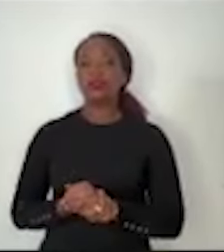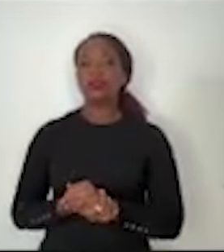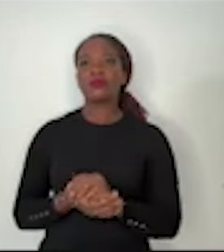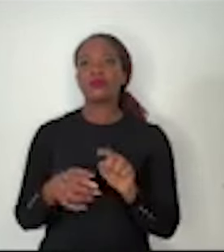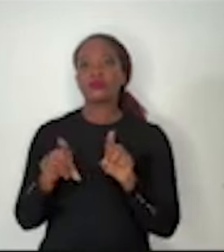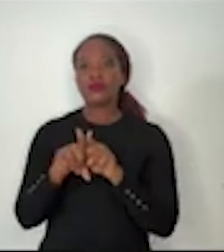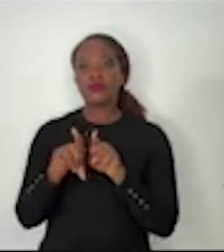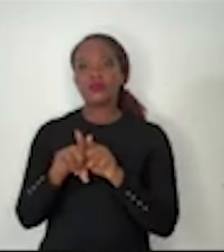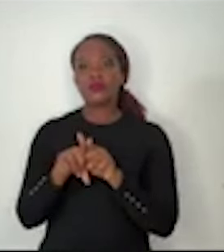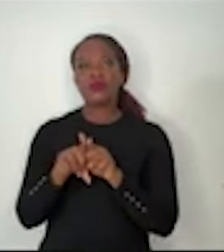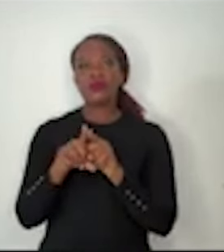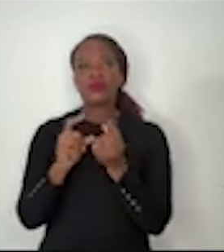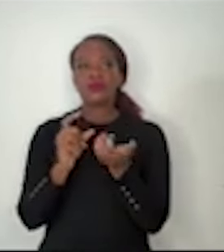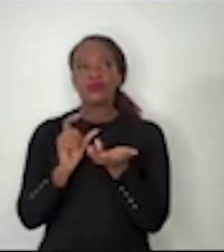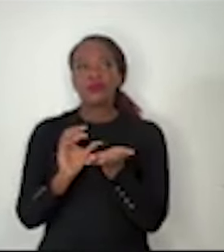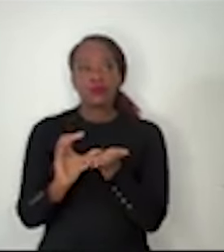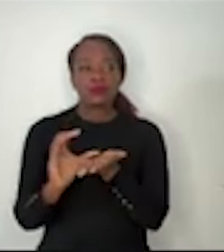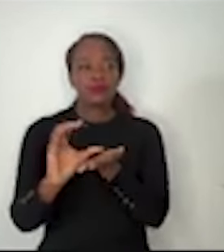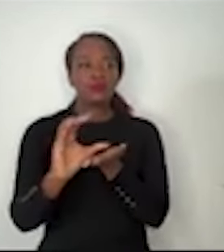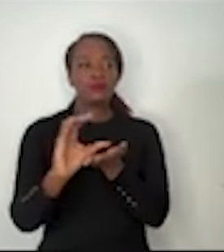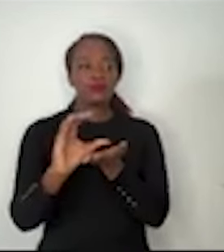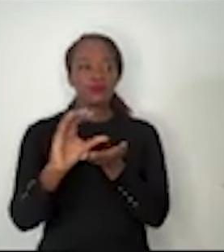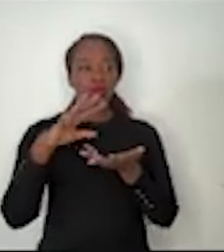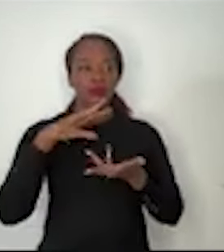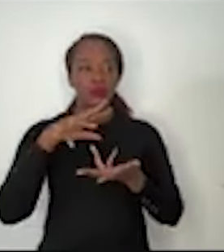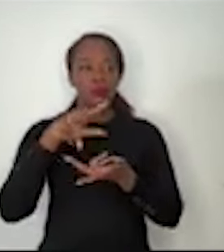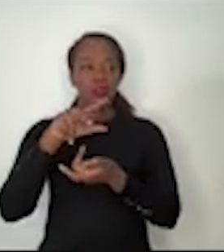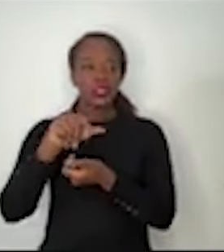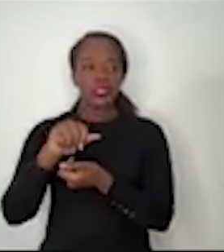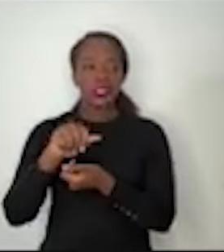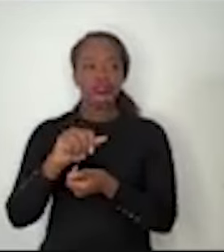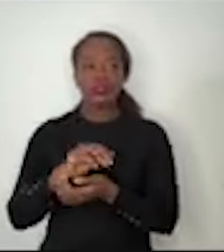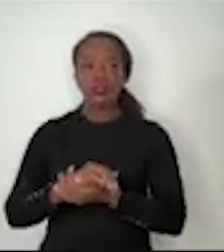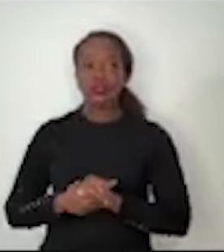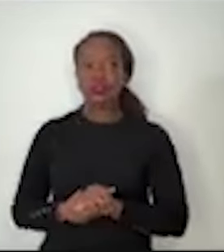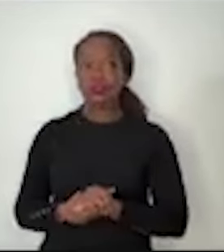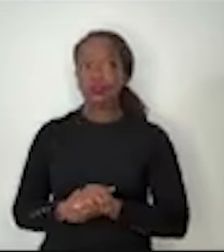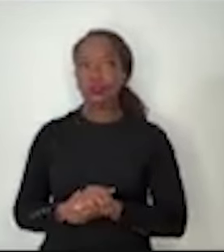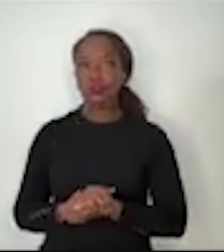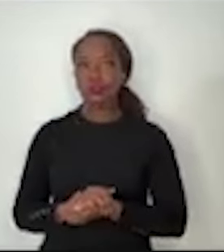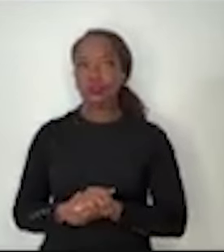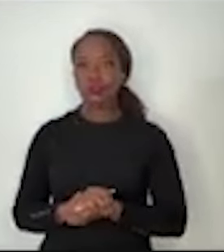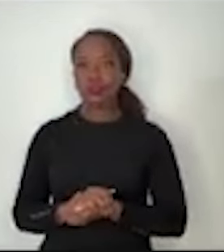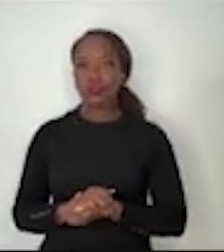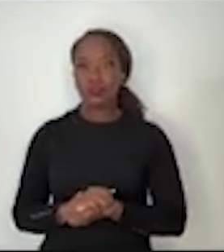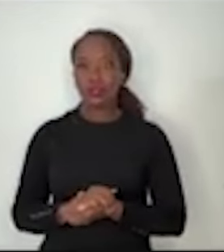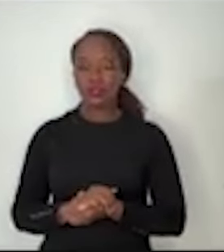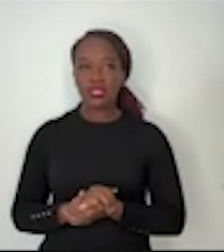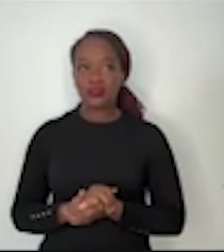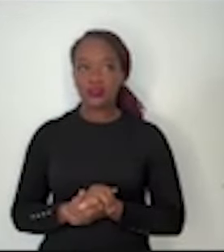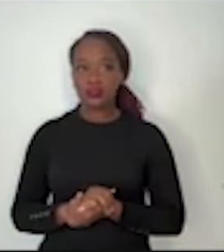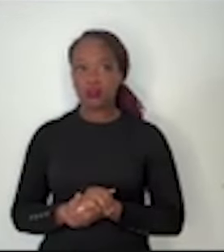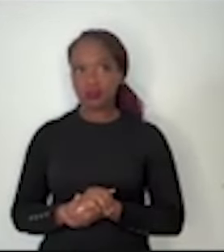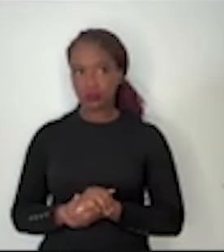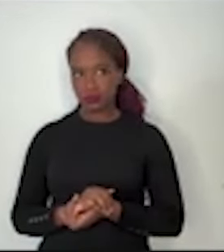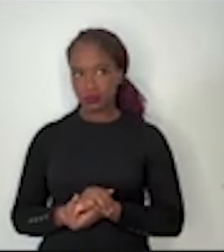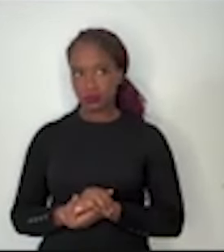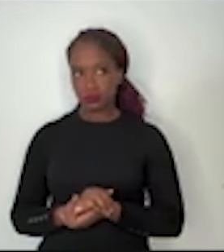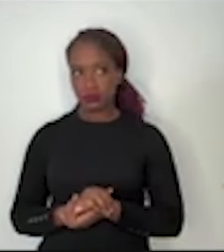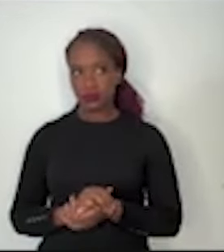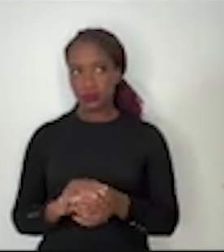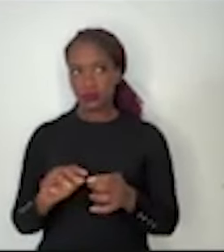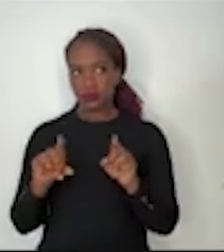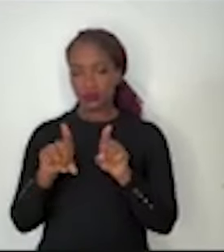por muitas razões. A primeira, estabilidade institucional. Nós temos uma Constituição que vigora há 35 anos